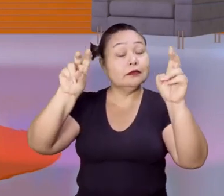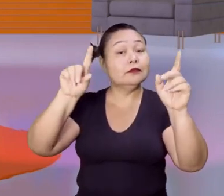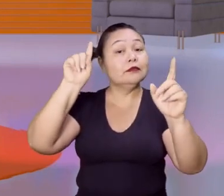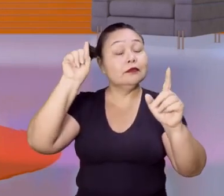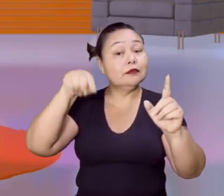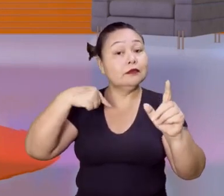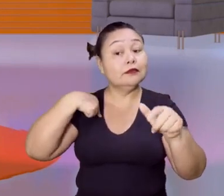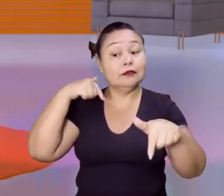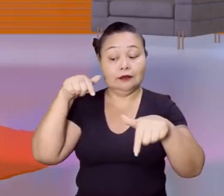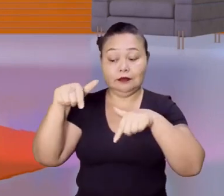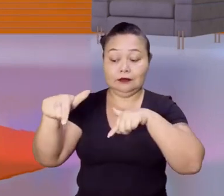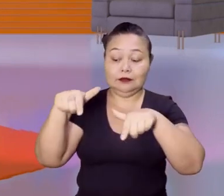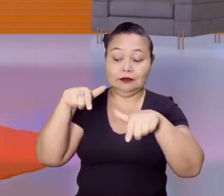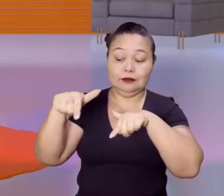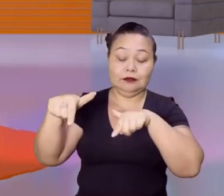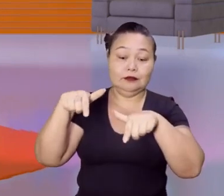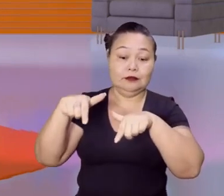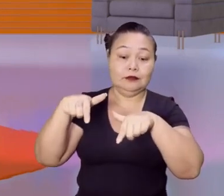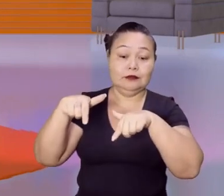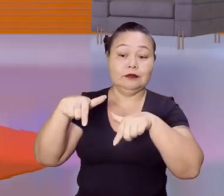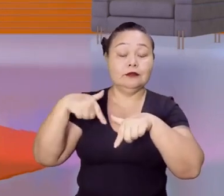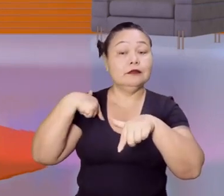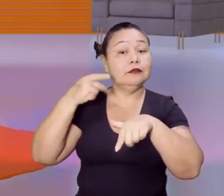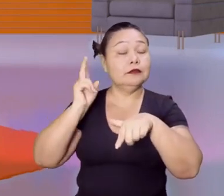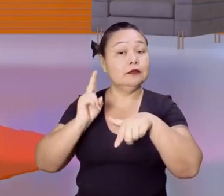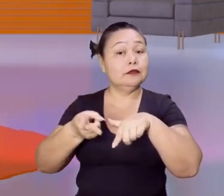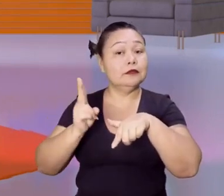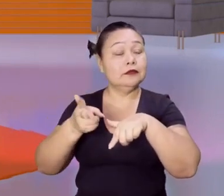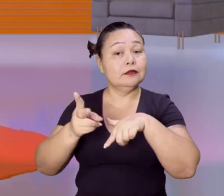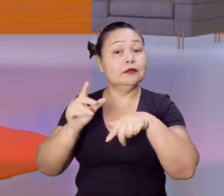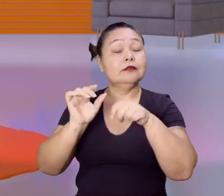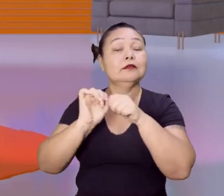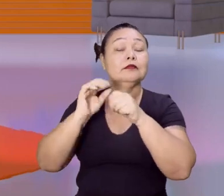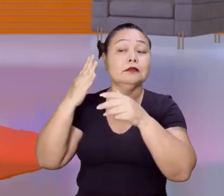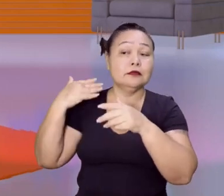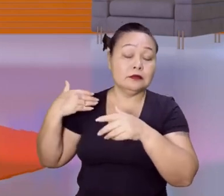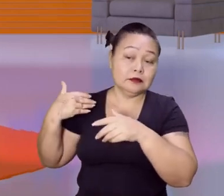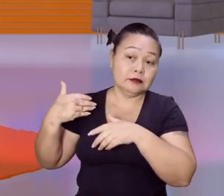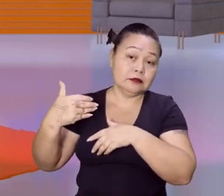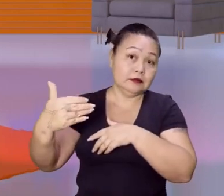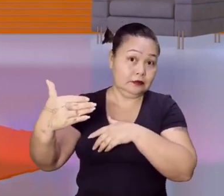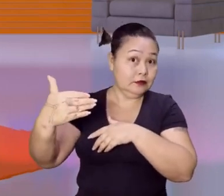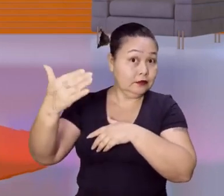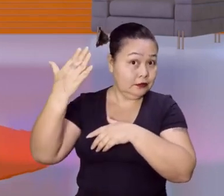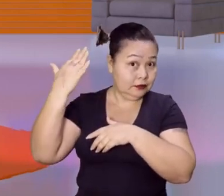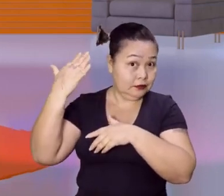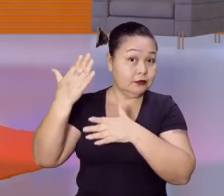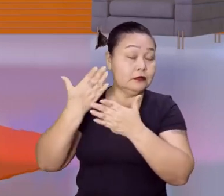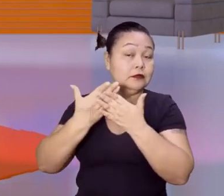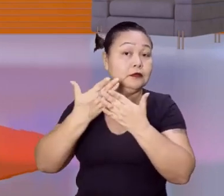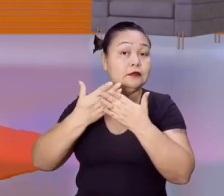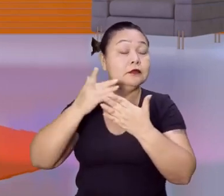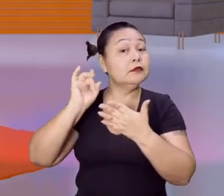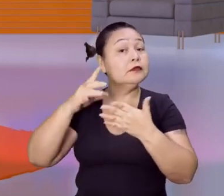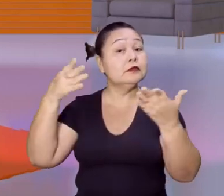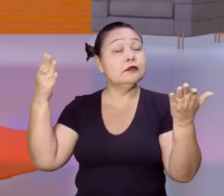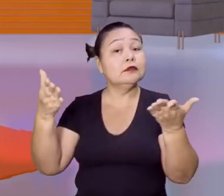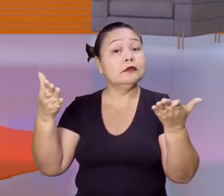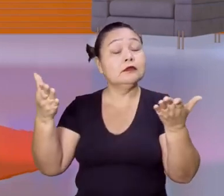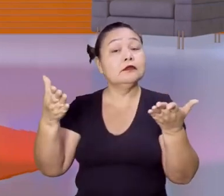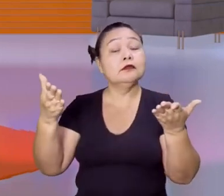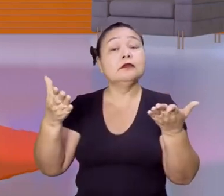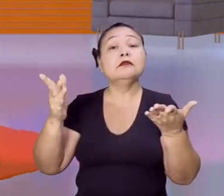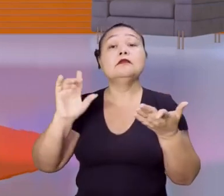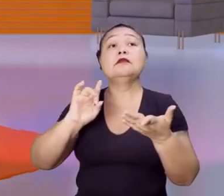é sobre trabalho, é isso mesmo, continuamos aquele assunto que começamos na aula anterior, só que hoje nós vamos falar um